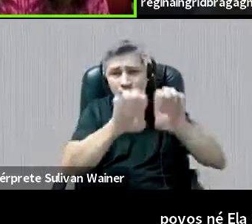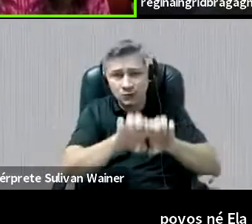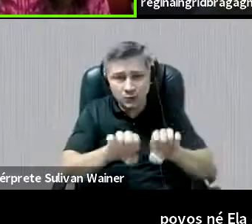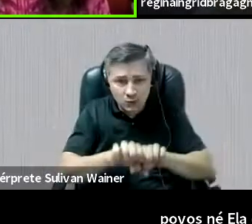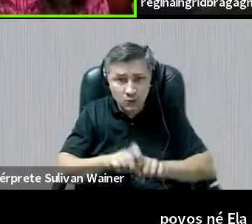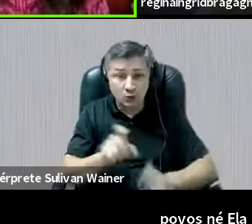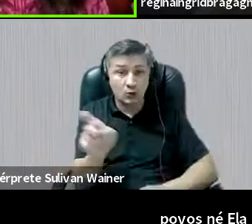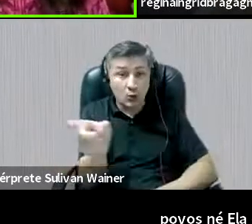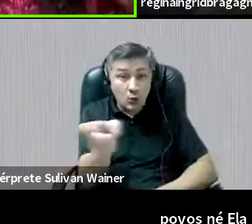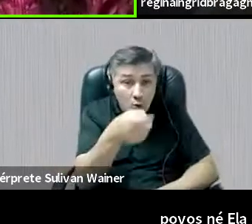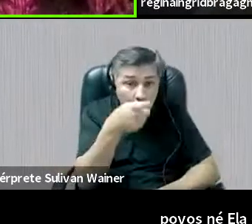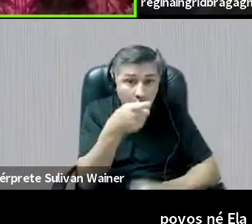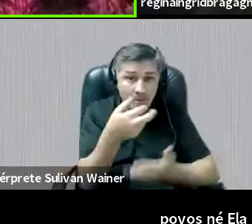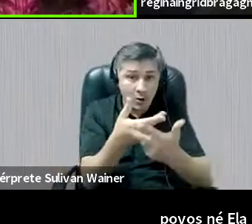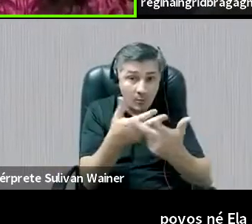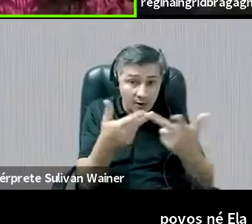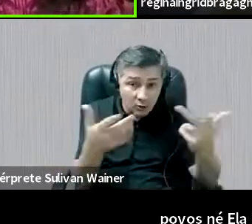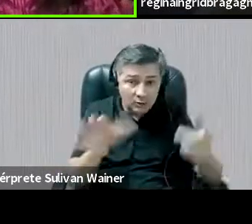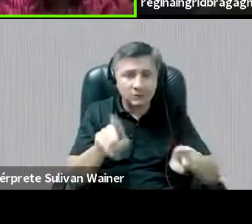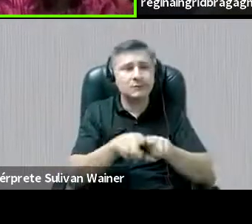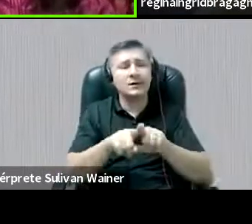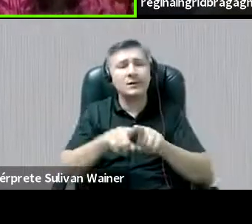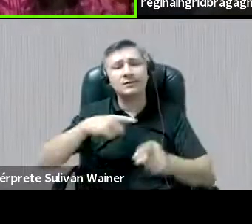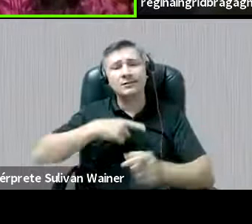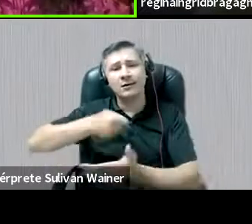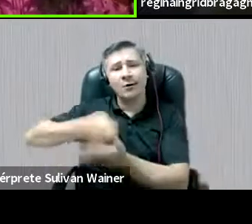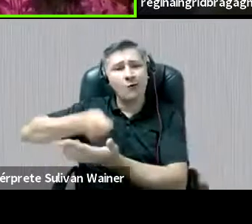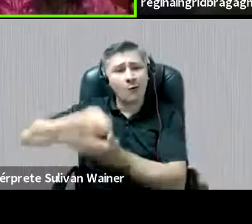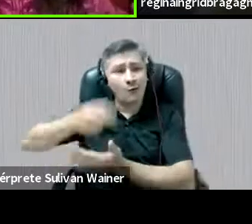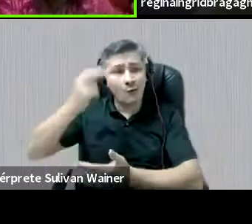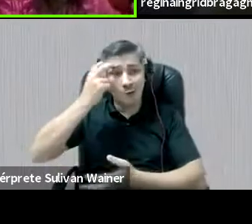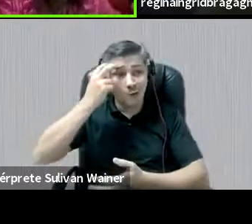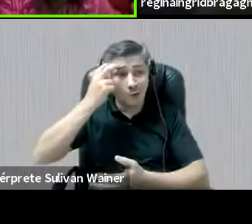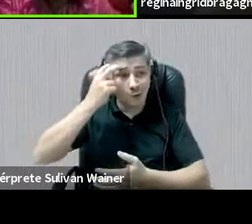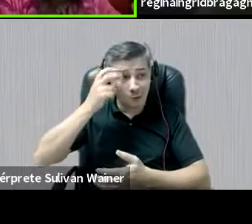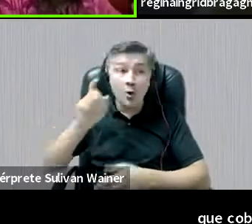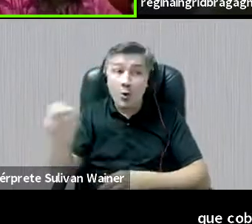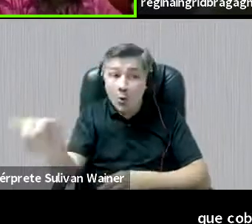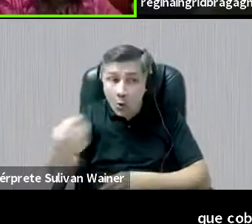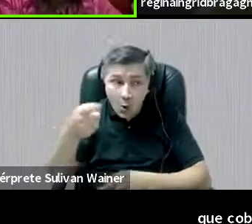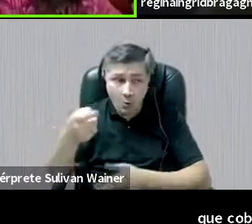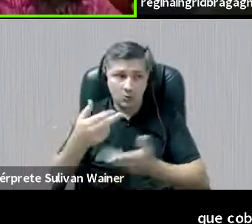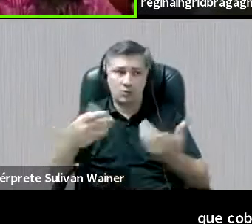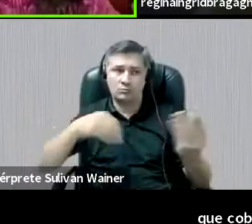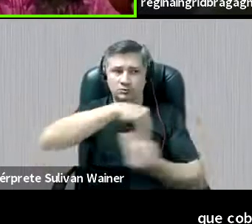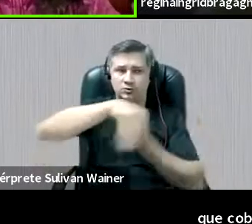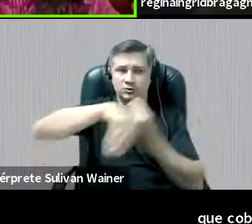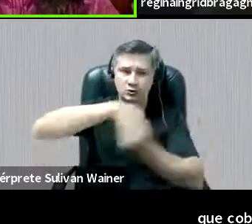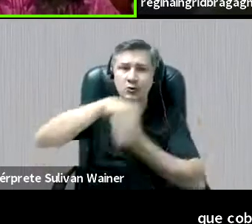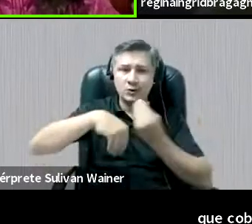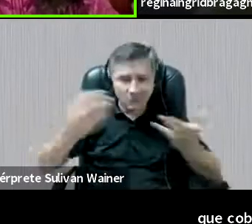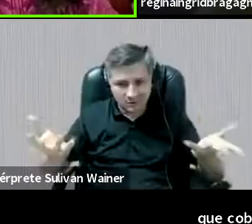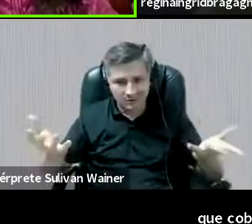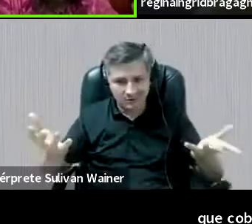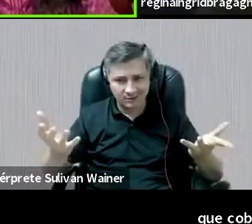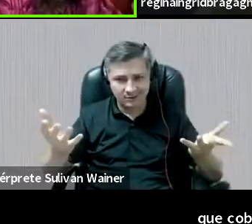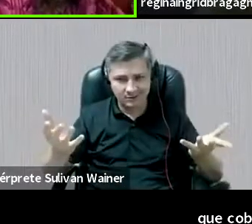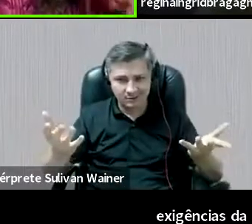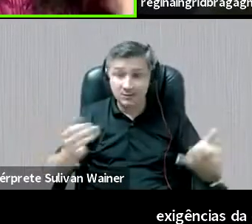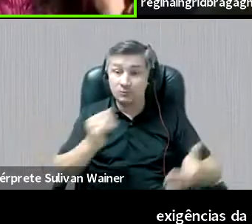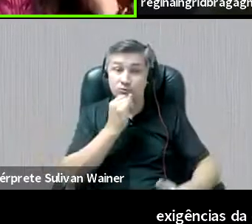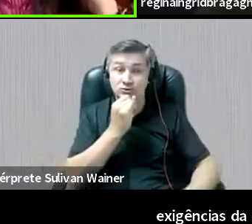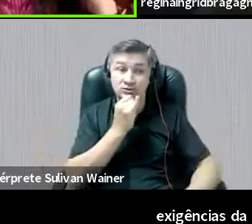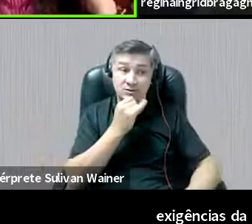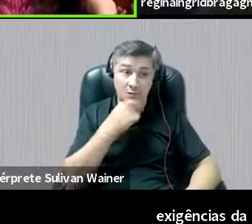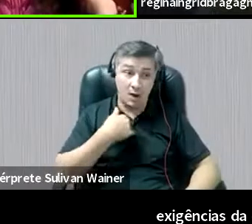cobra algumas coisas e tem exigências da cultura que também cobra algumas coisas, né? Então, um exemplo que eu vou